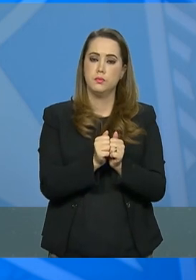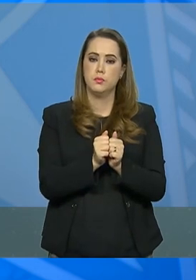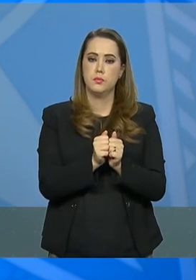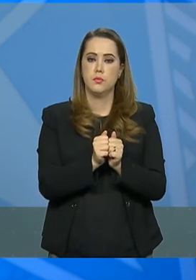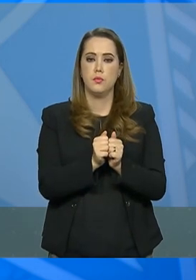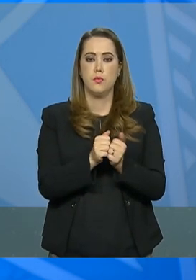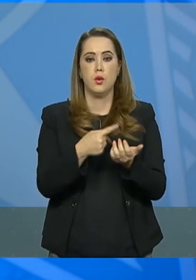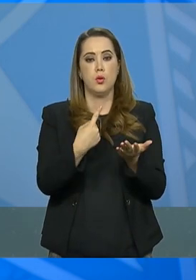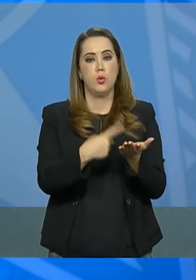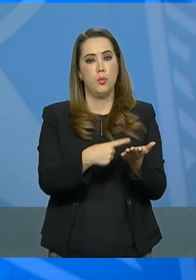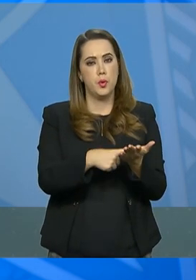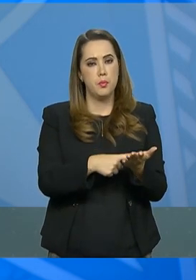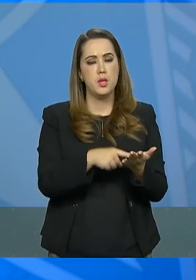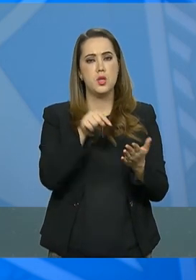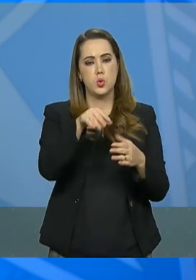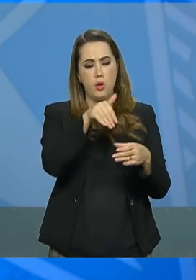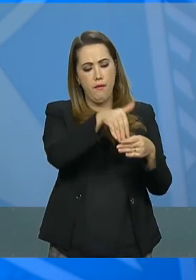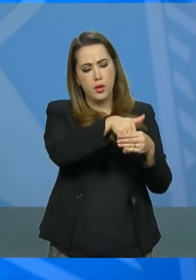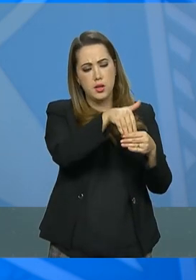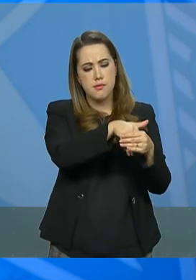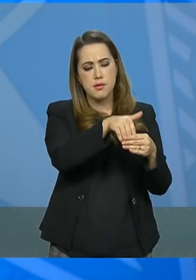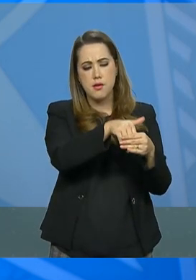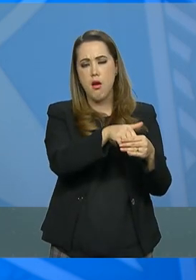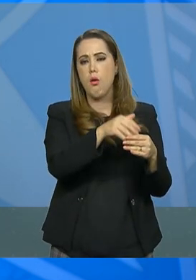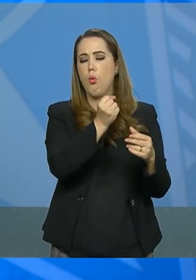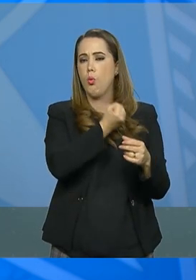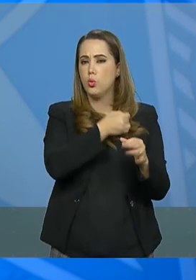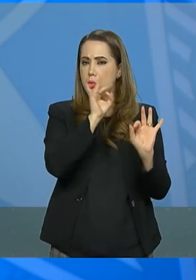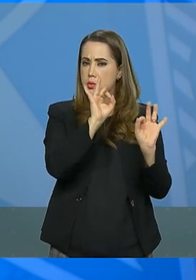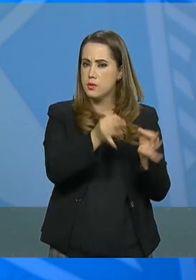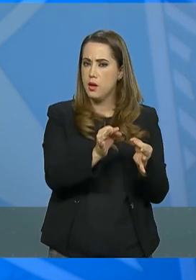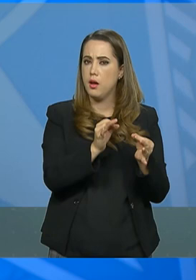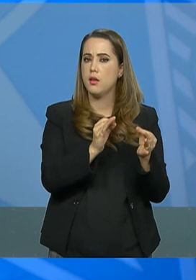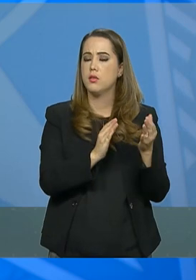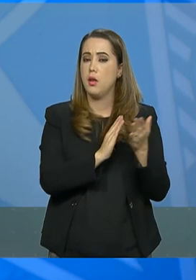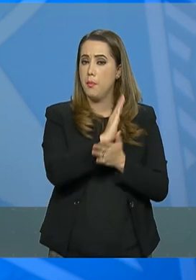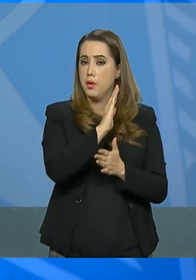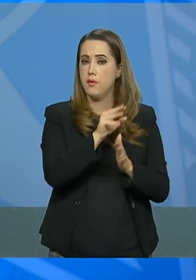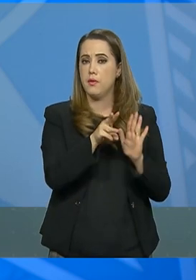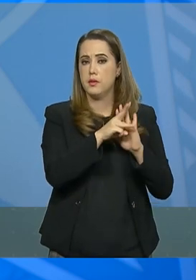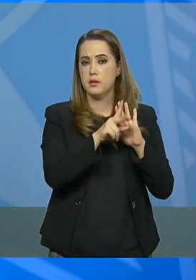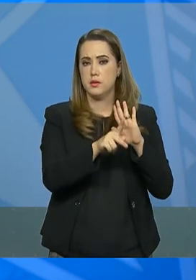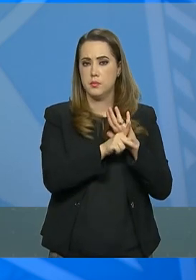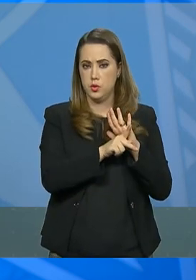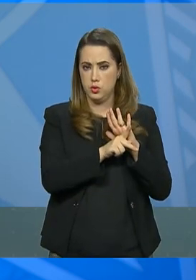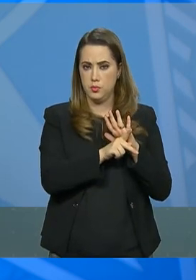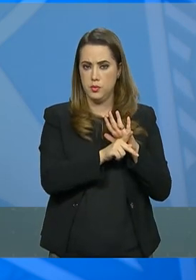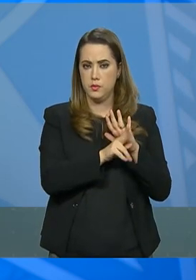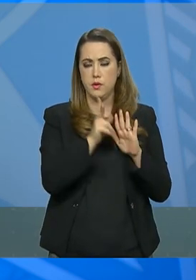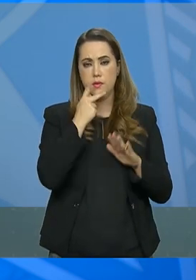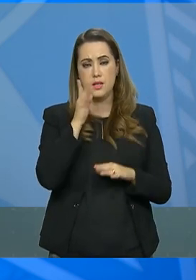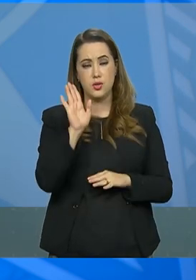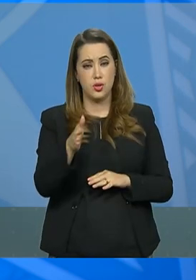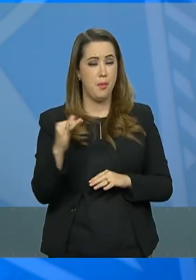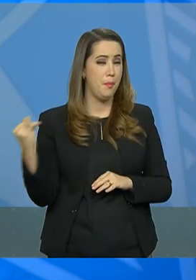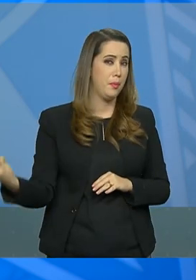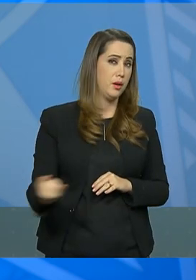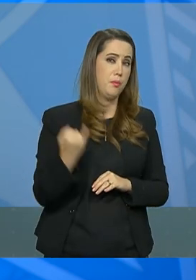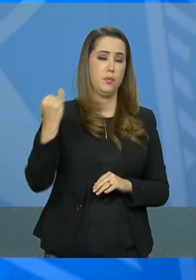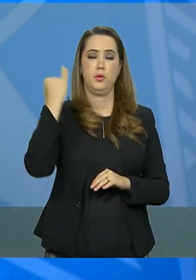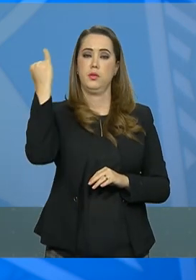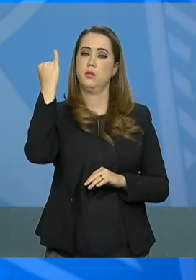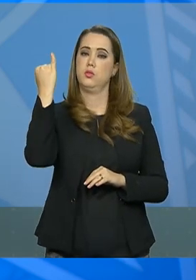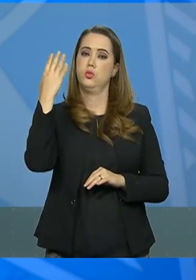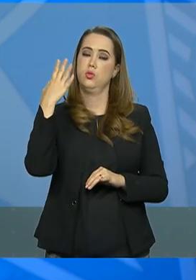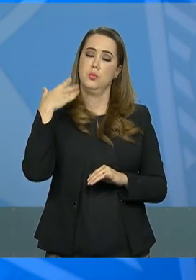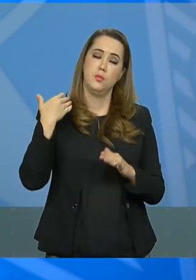conformarem o quórum e votarem as medidas provisórias, que, como eu disse em pergunta anterior, são tão importantes